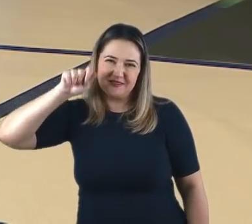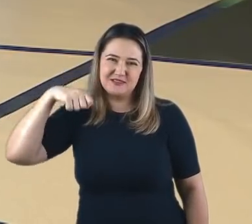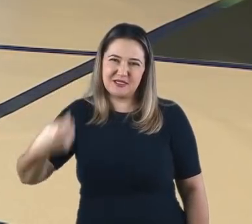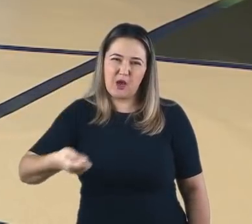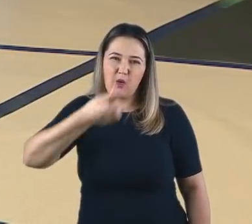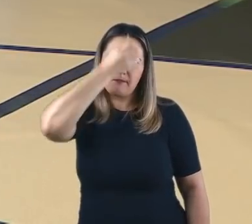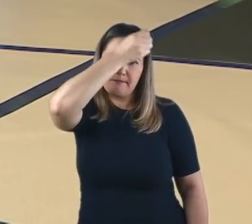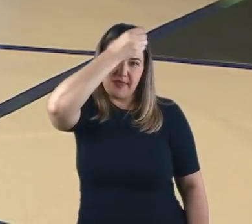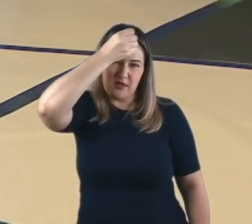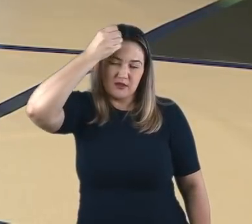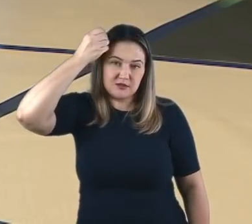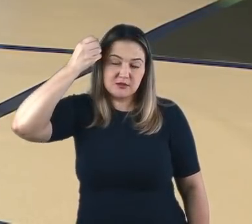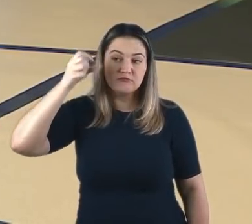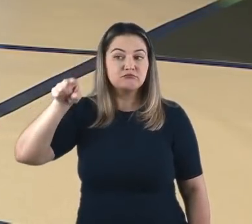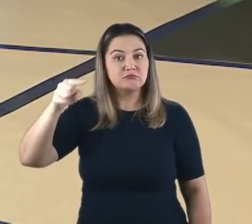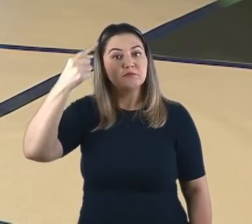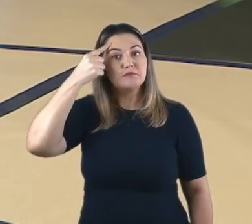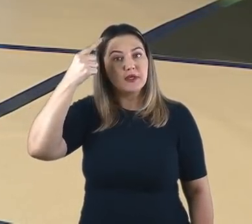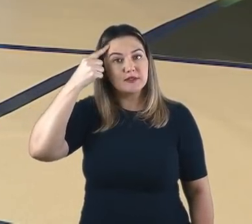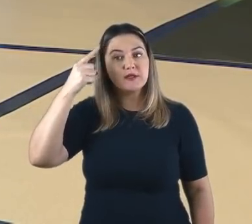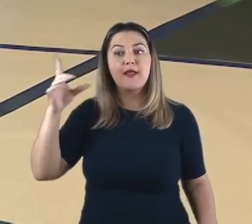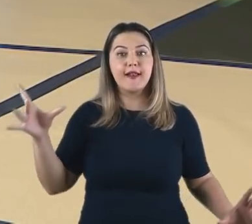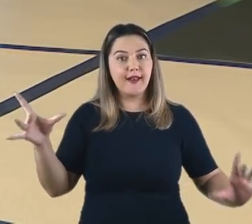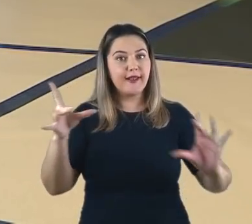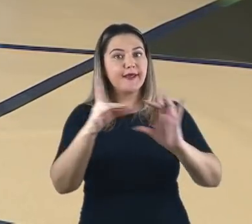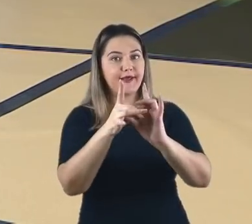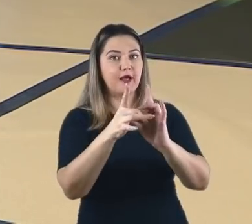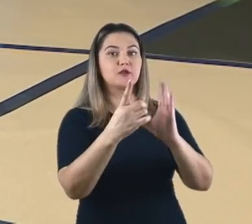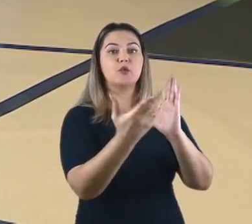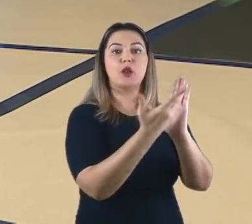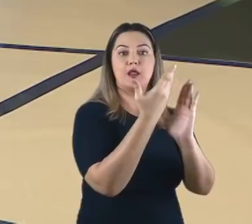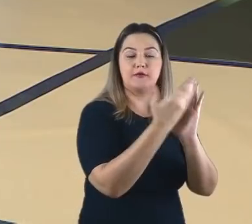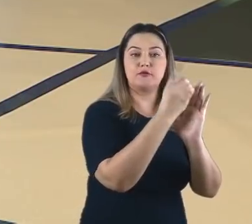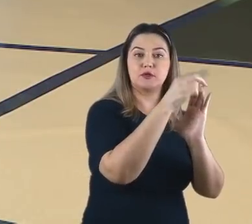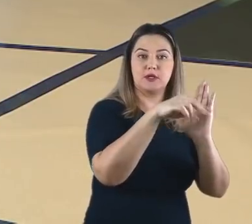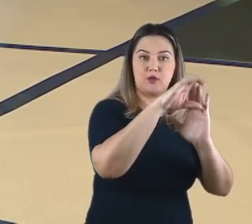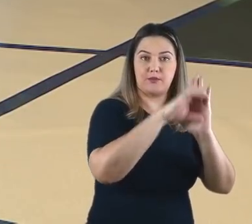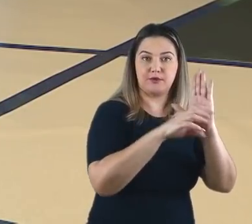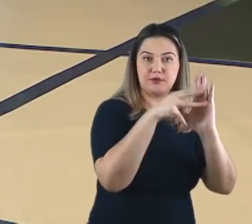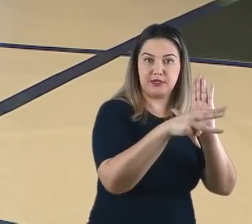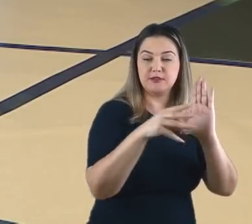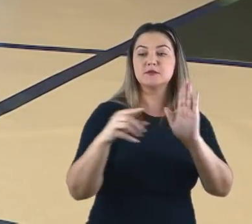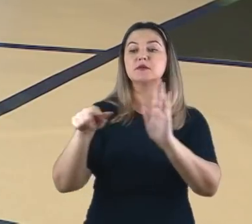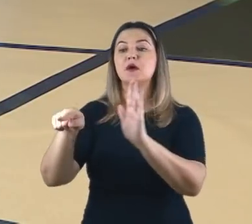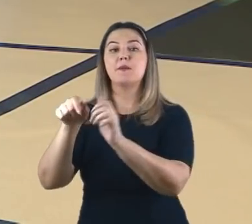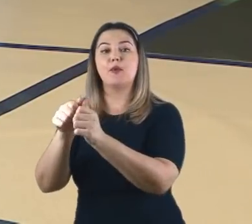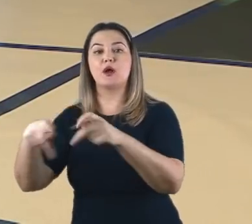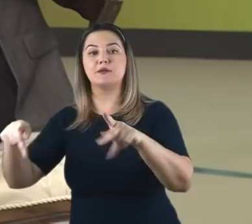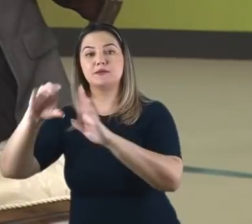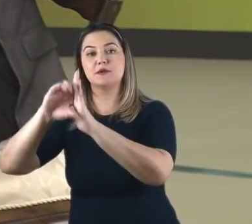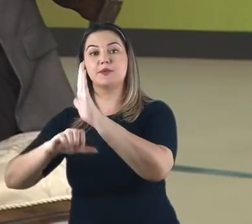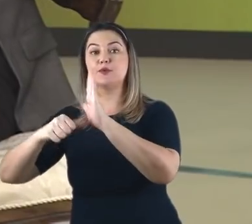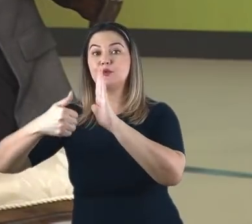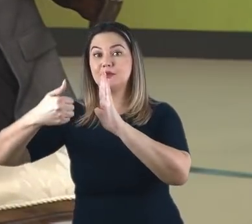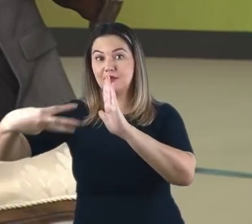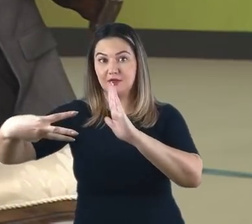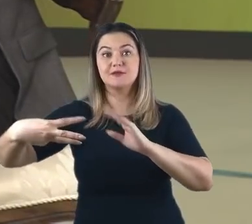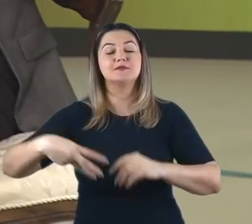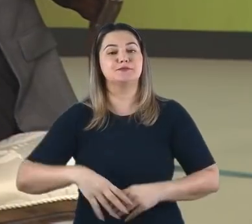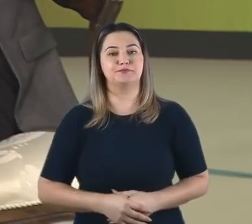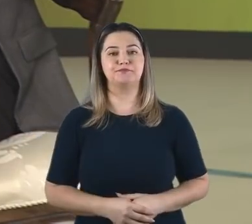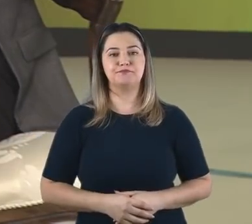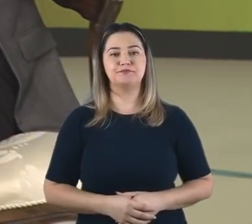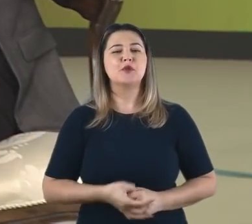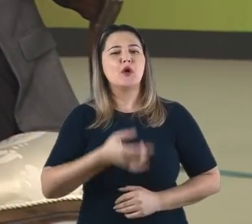apresentou que havia uma correlação simbólica entre Daniel 3 e Apocalipse 13. Irineu também